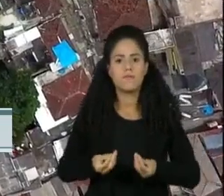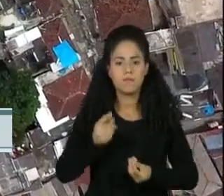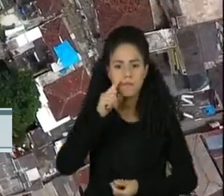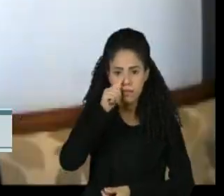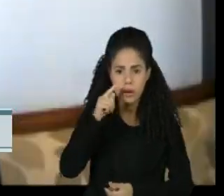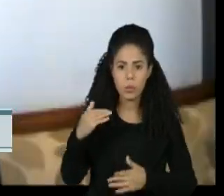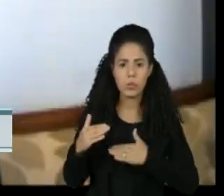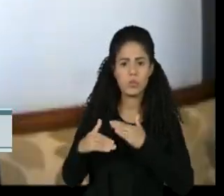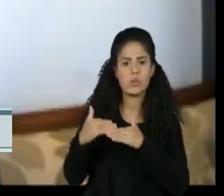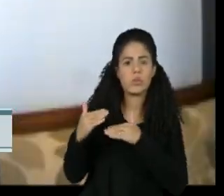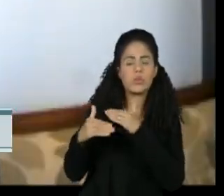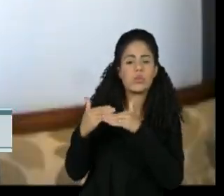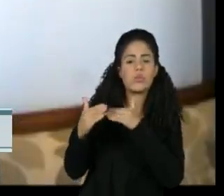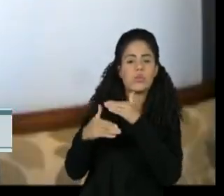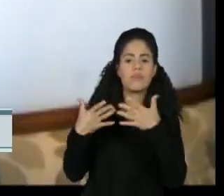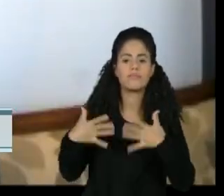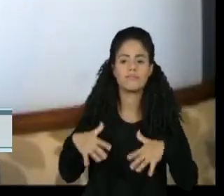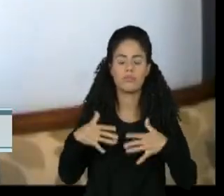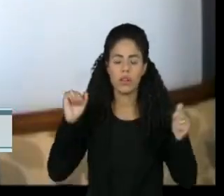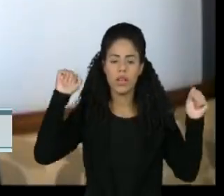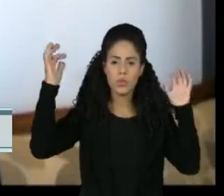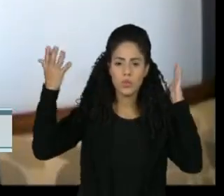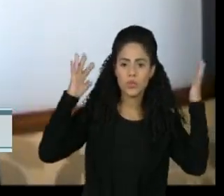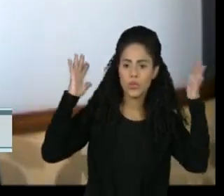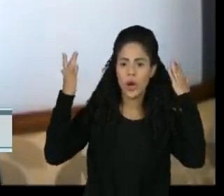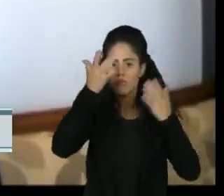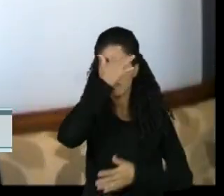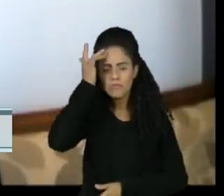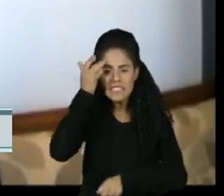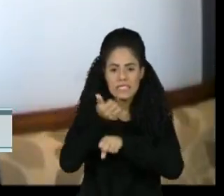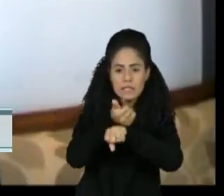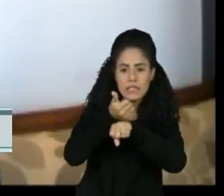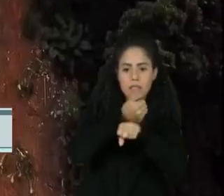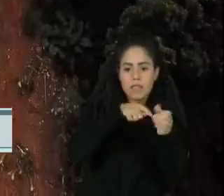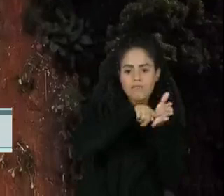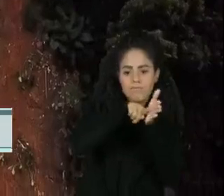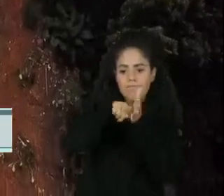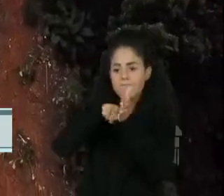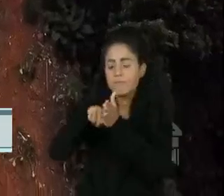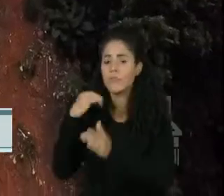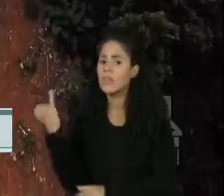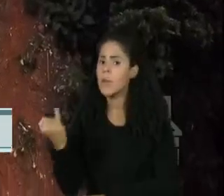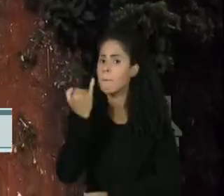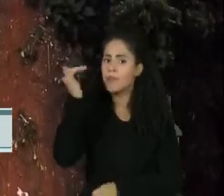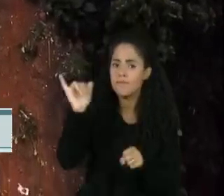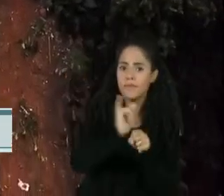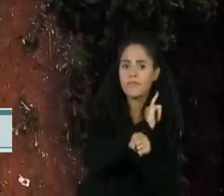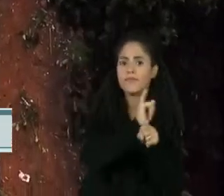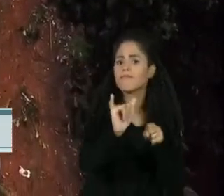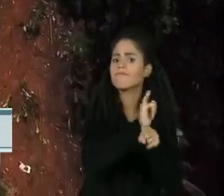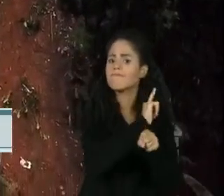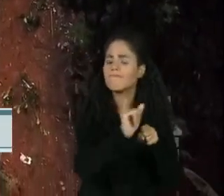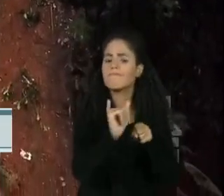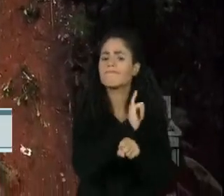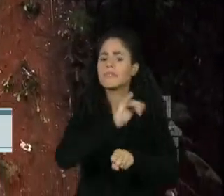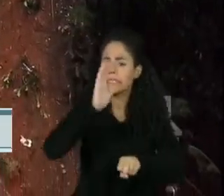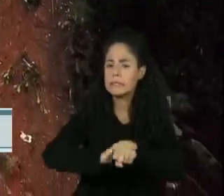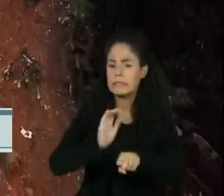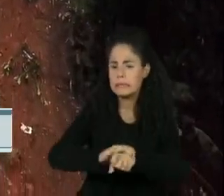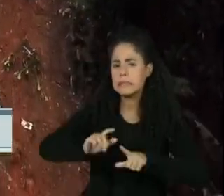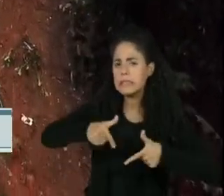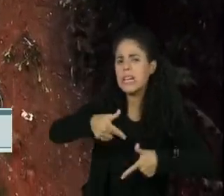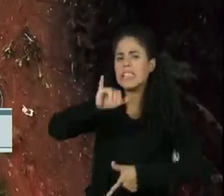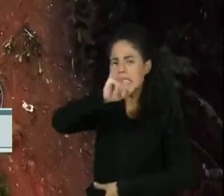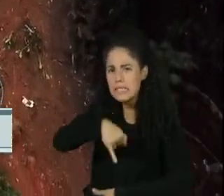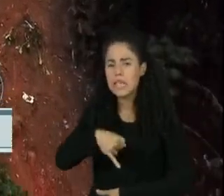longos. Diante dessas previsões, o pesquisador alerta que é fundamental o planejamento e aplicação de políticas públicas